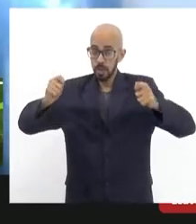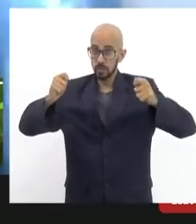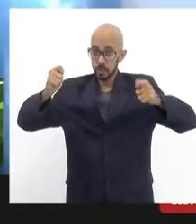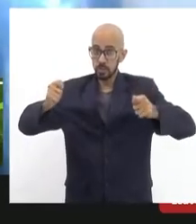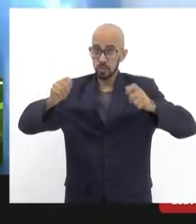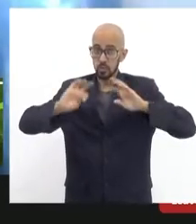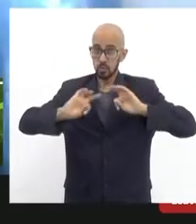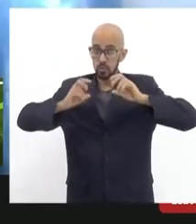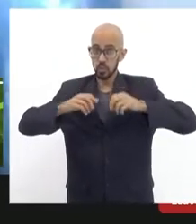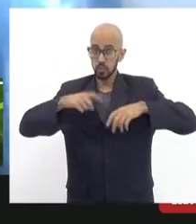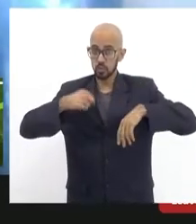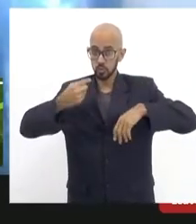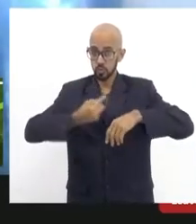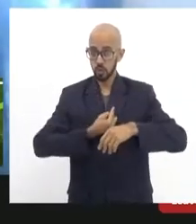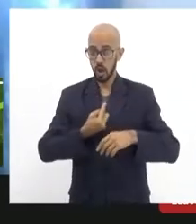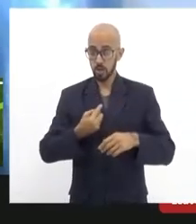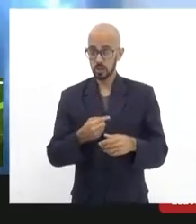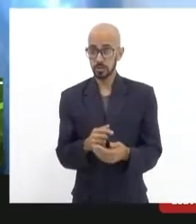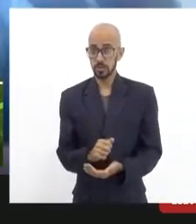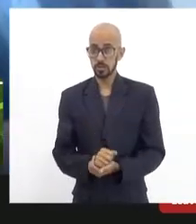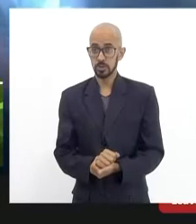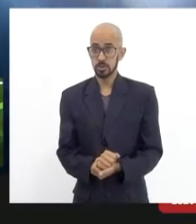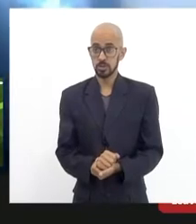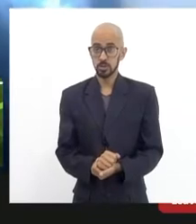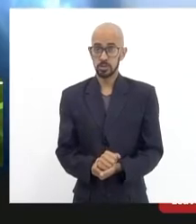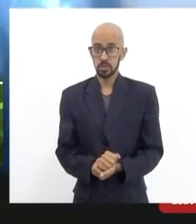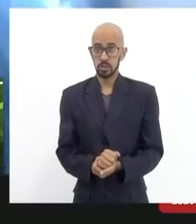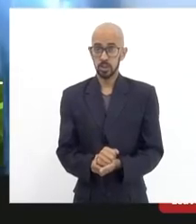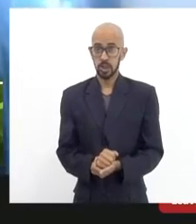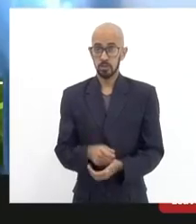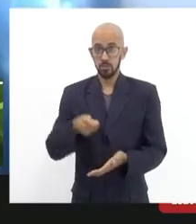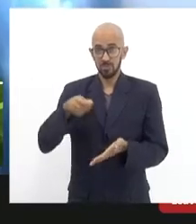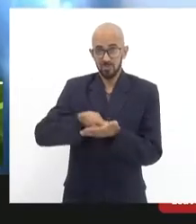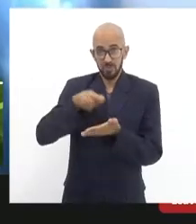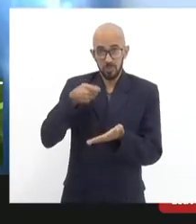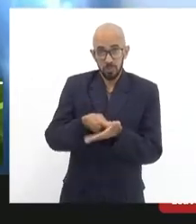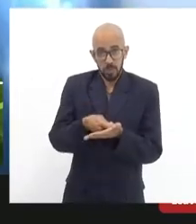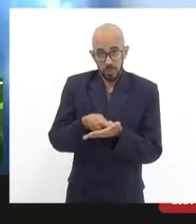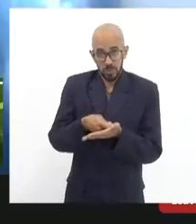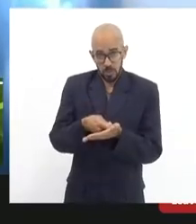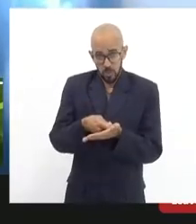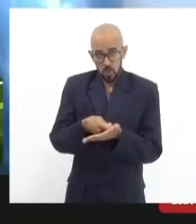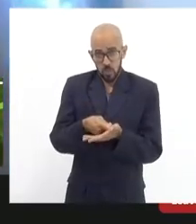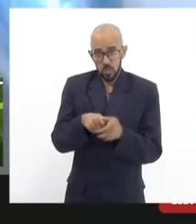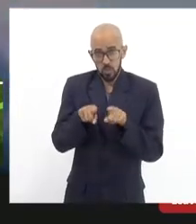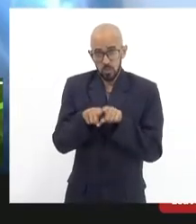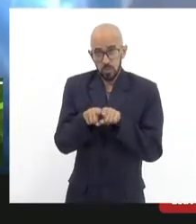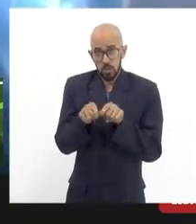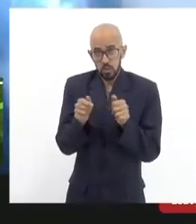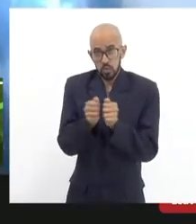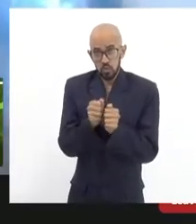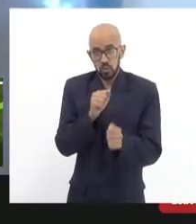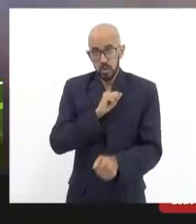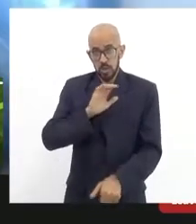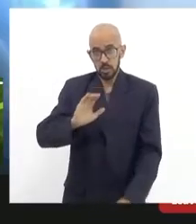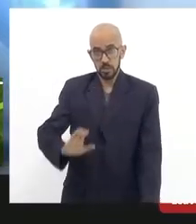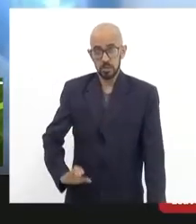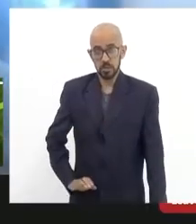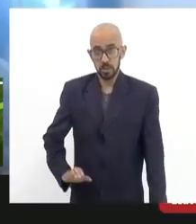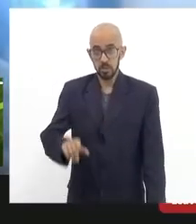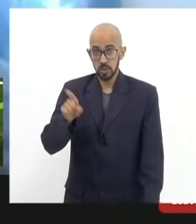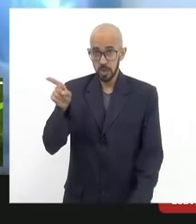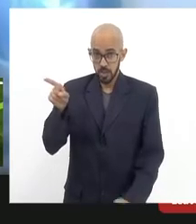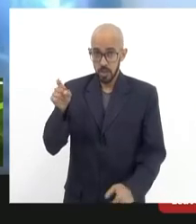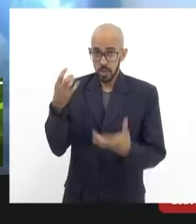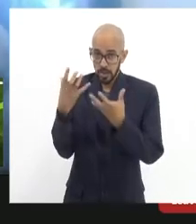todos nós estamos indo daqui a pouco houve tão grande pressão incluindo o André Siciliano as associações que ele se